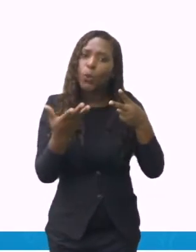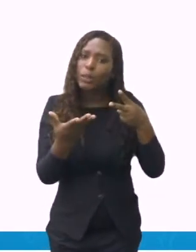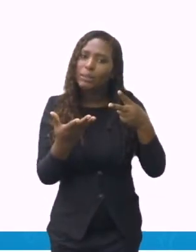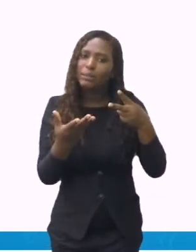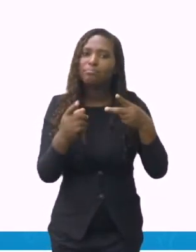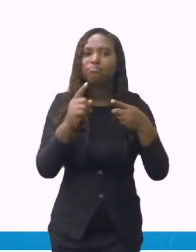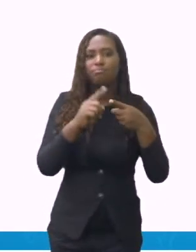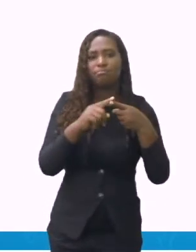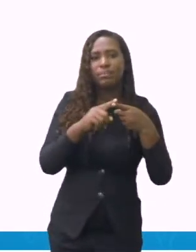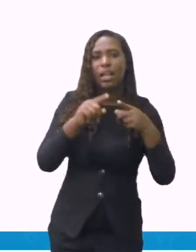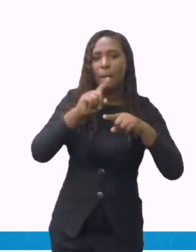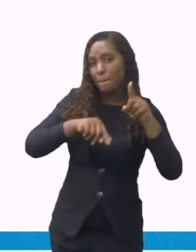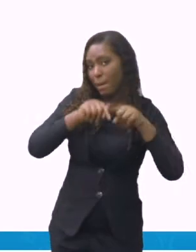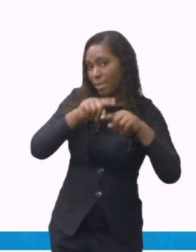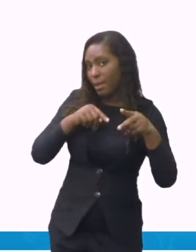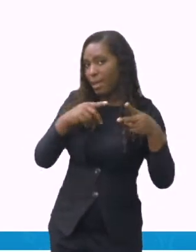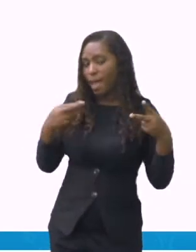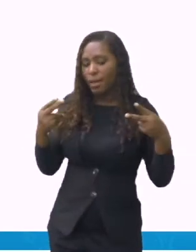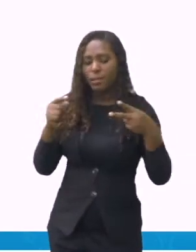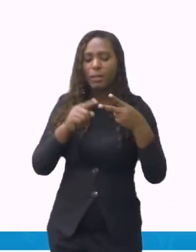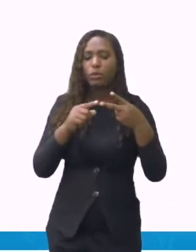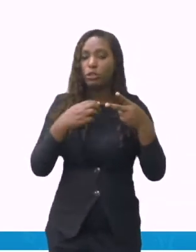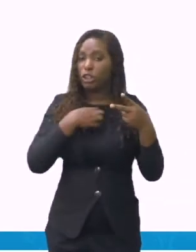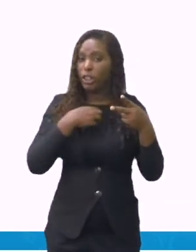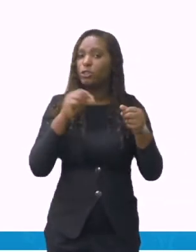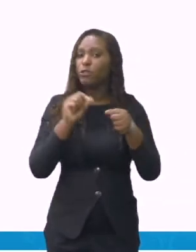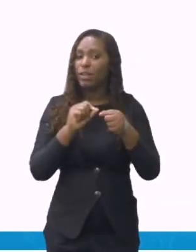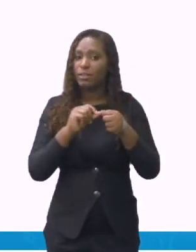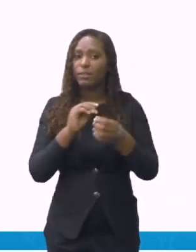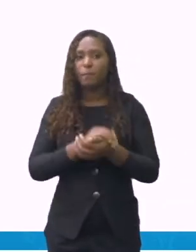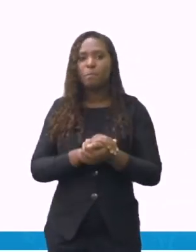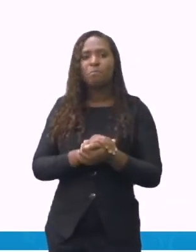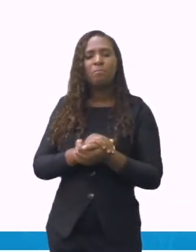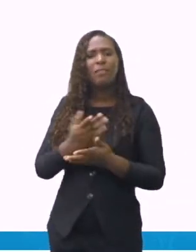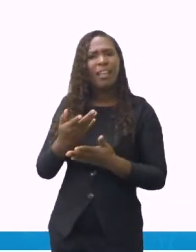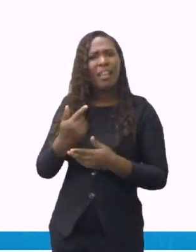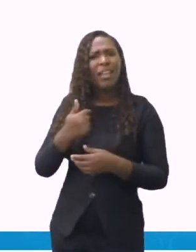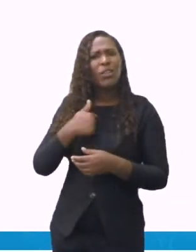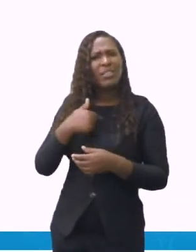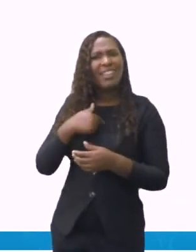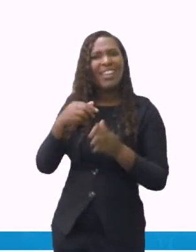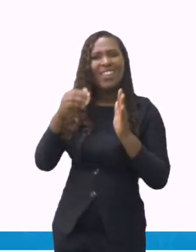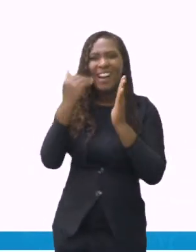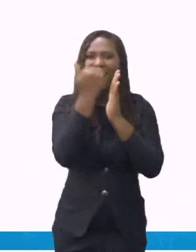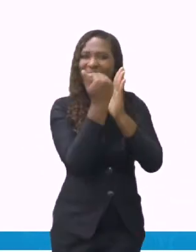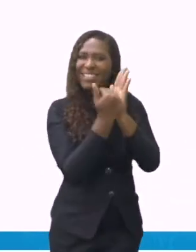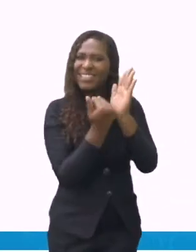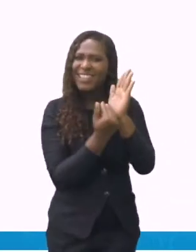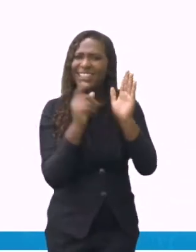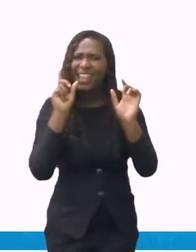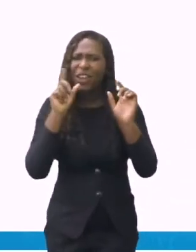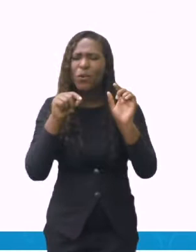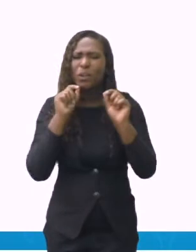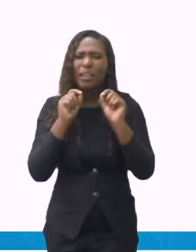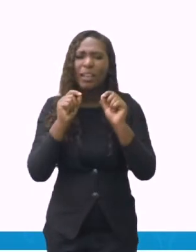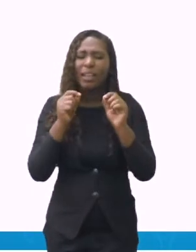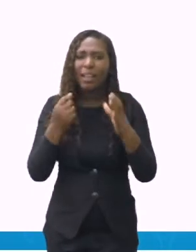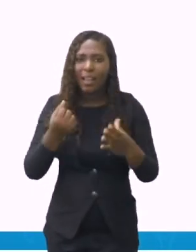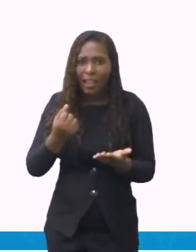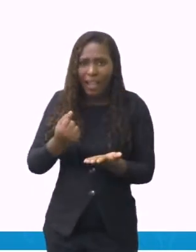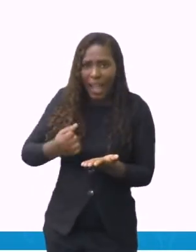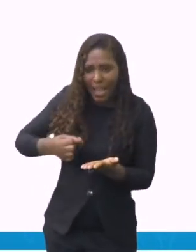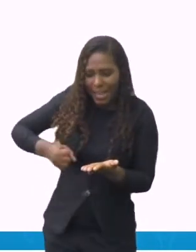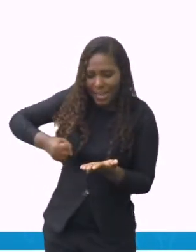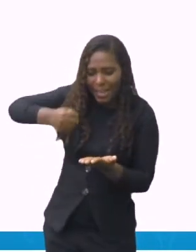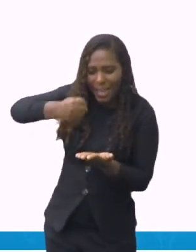trouxe um exemplo aqui que é um bolo de caneca. Quais são os ingredientes? Então a primeira coisa que precisa